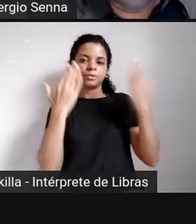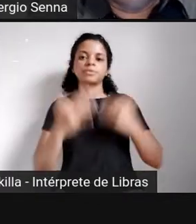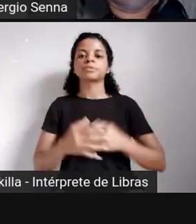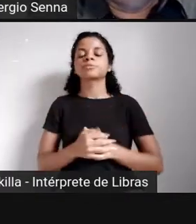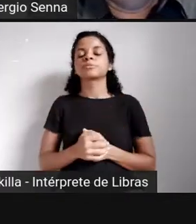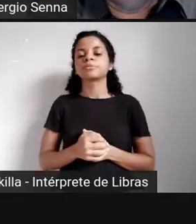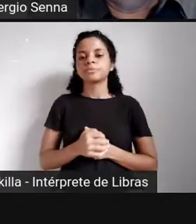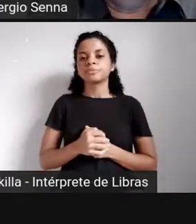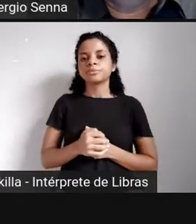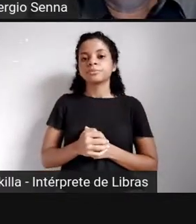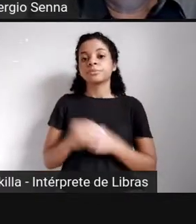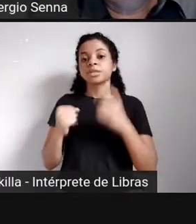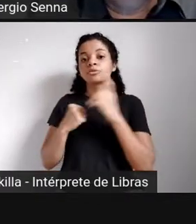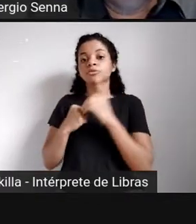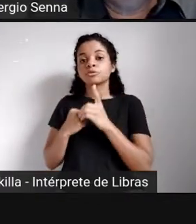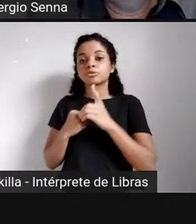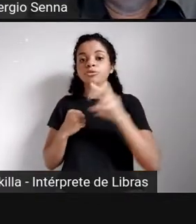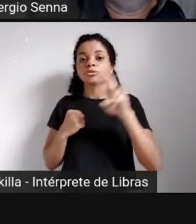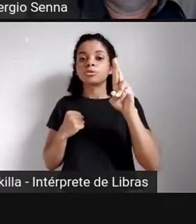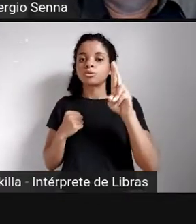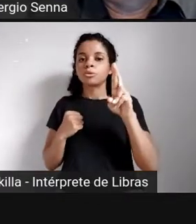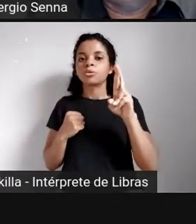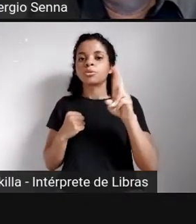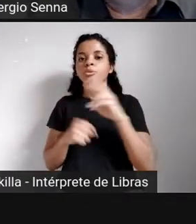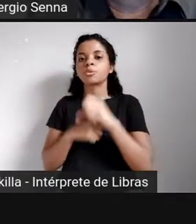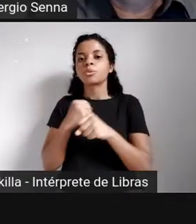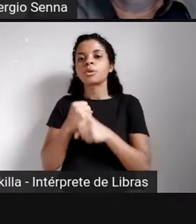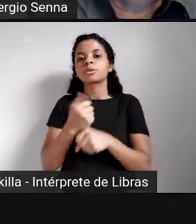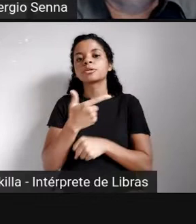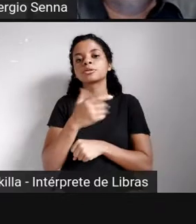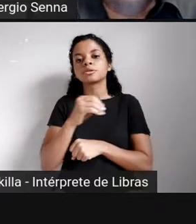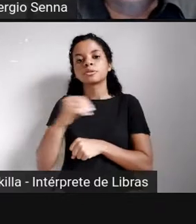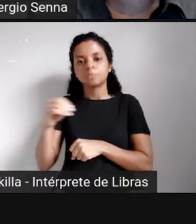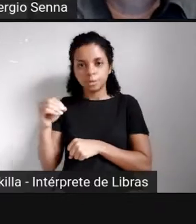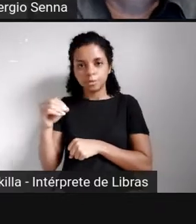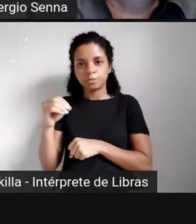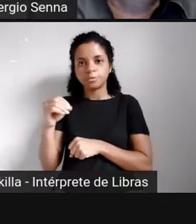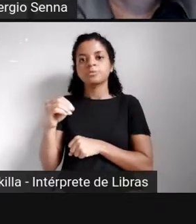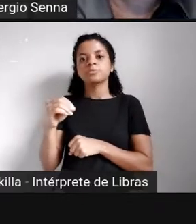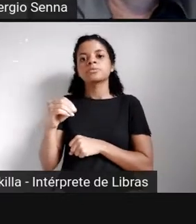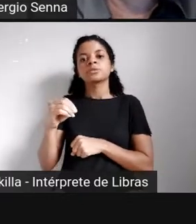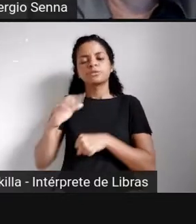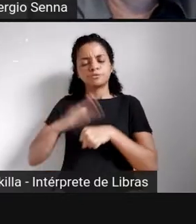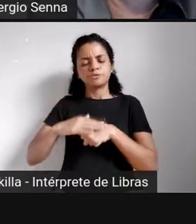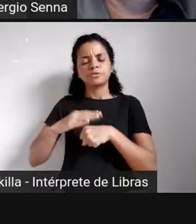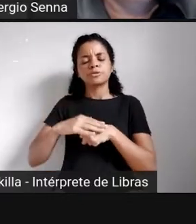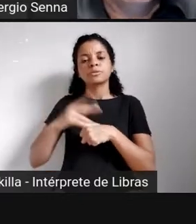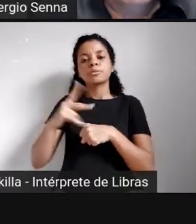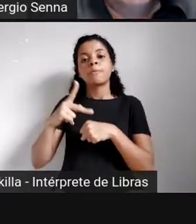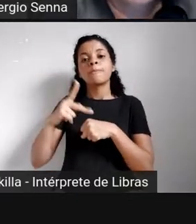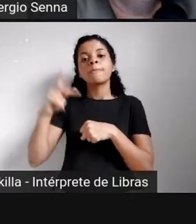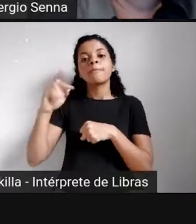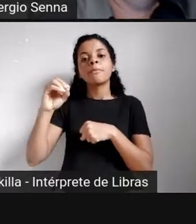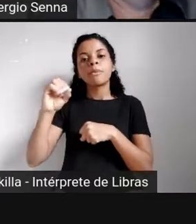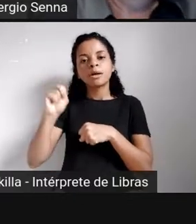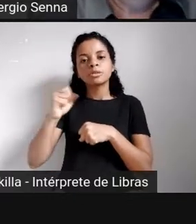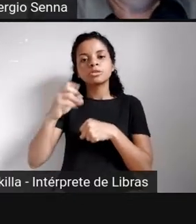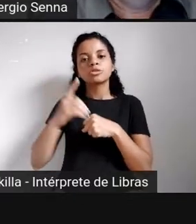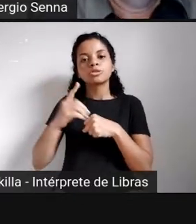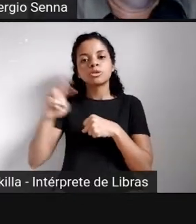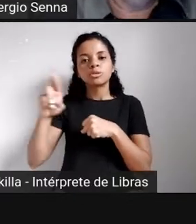Me doutorei no início da década de 2000, realizei um pós-doutorado recentemente e um dos